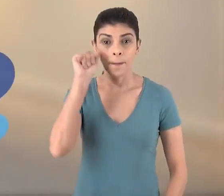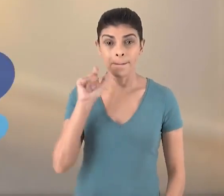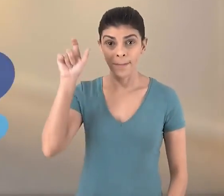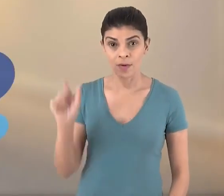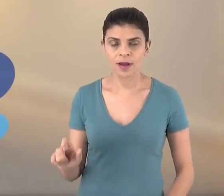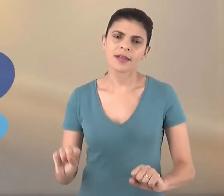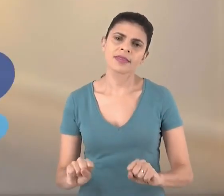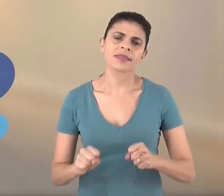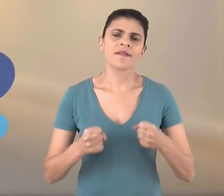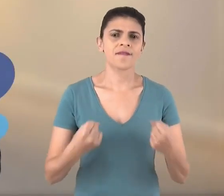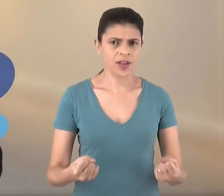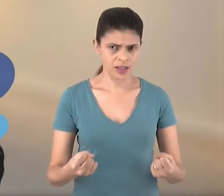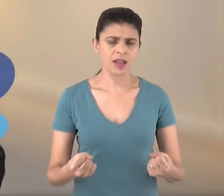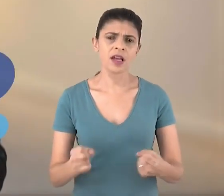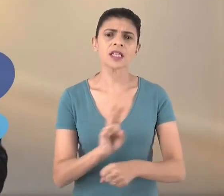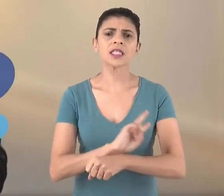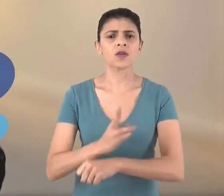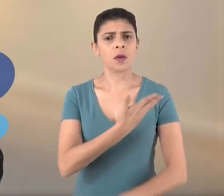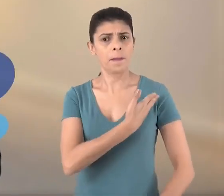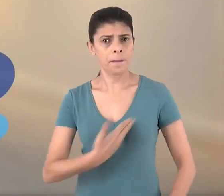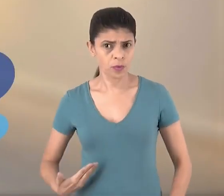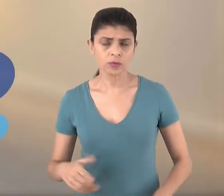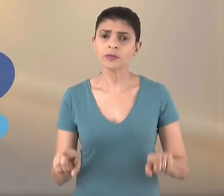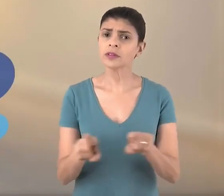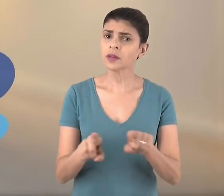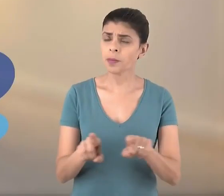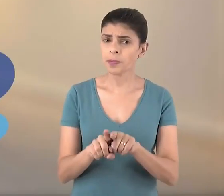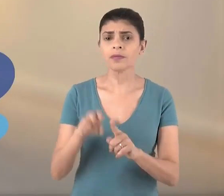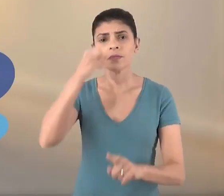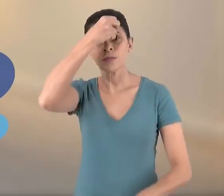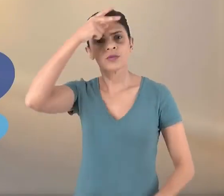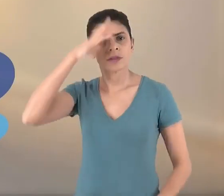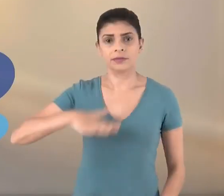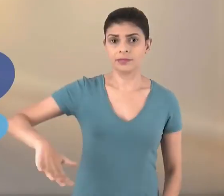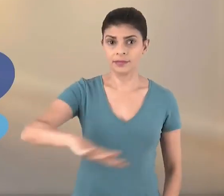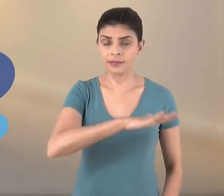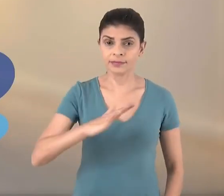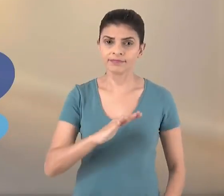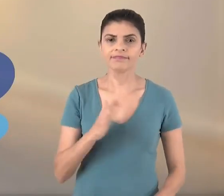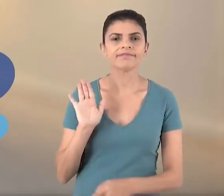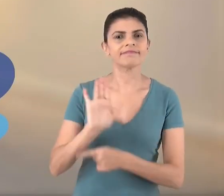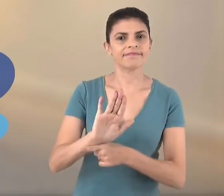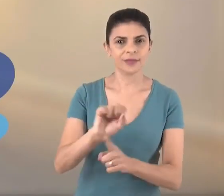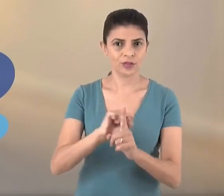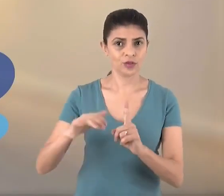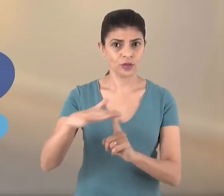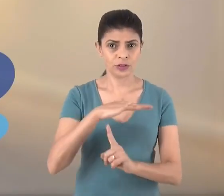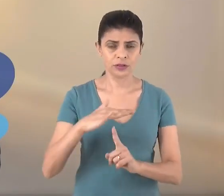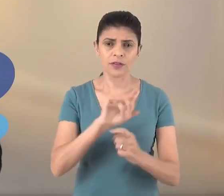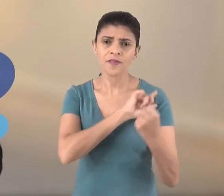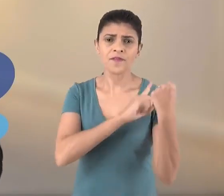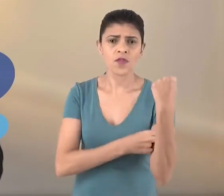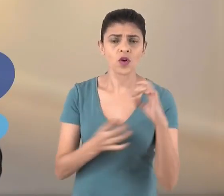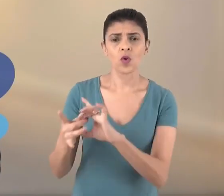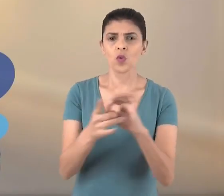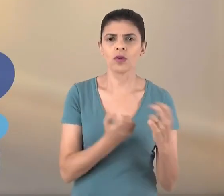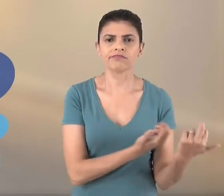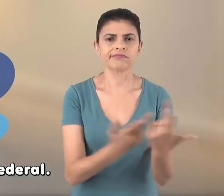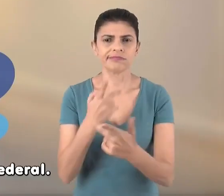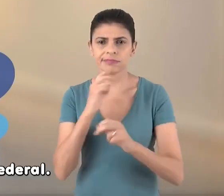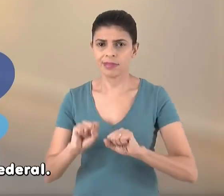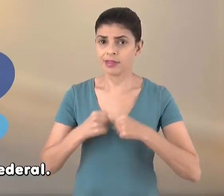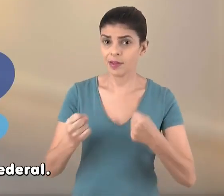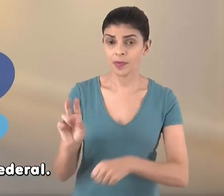defender a segurança pública básica e a defesa social nos municípios, em prol da sociedade. Nossa força unida será bem